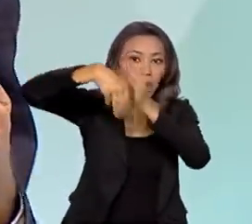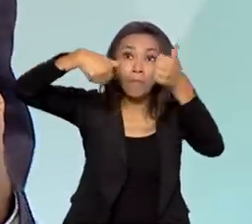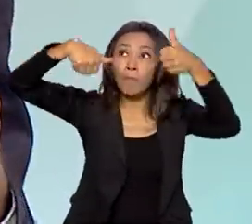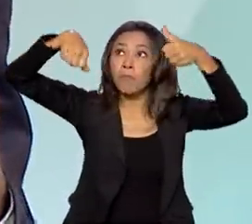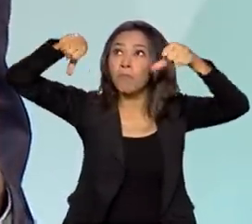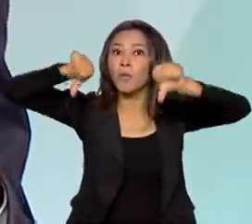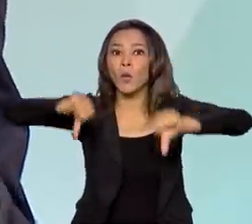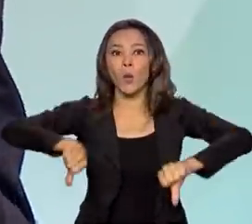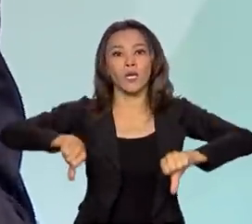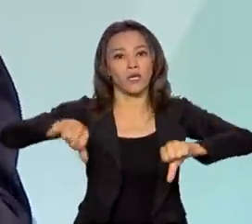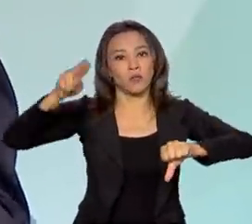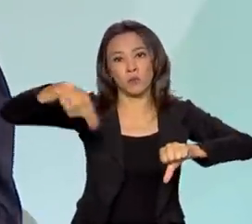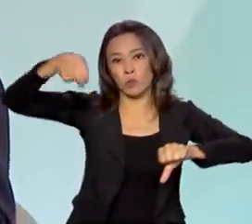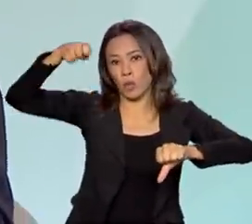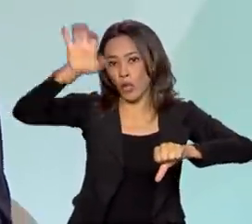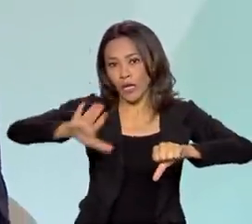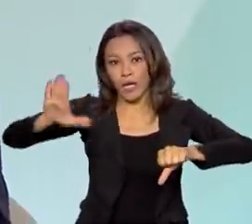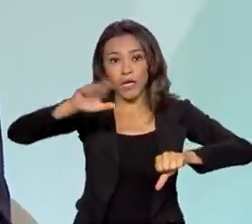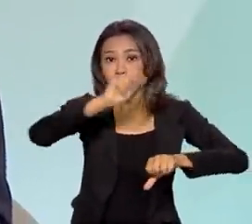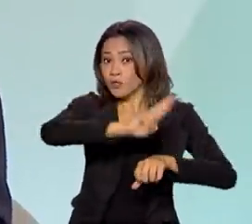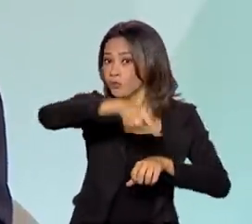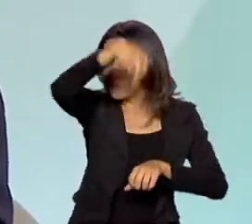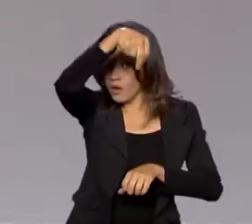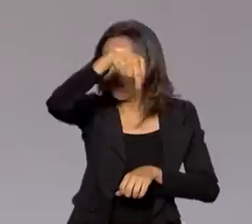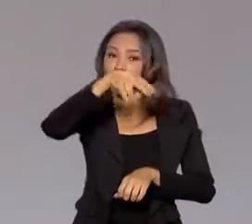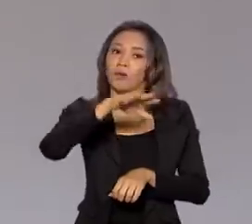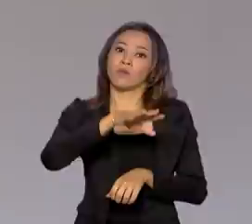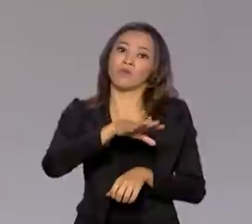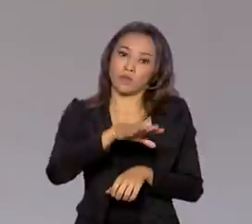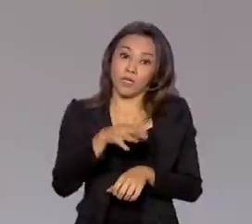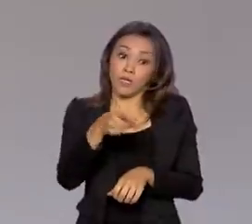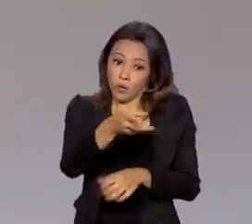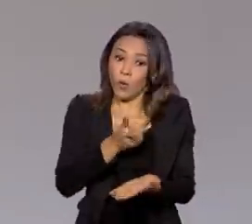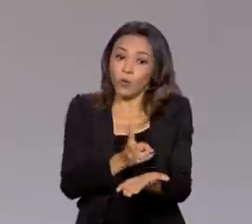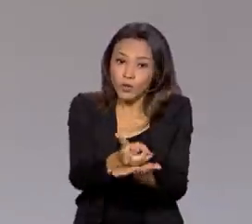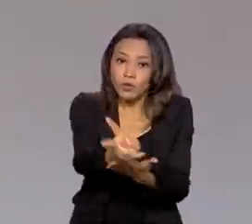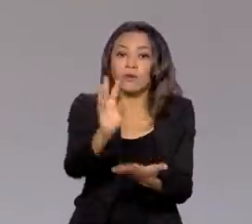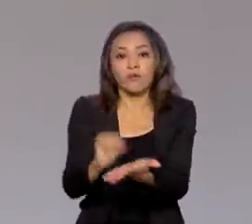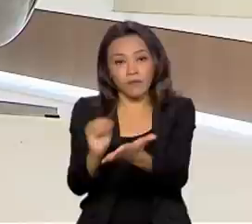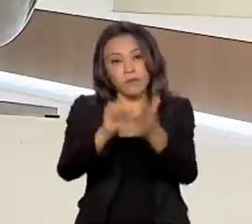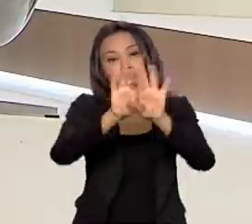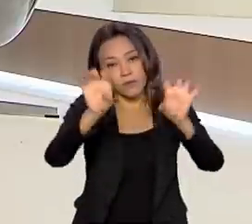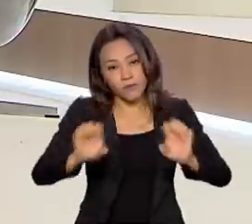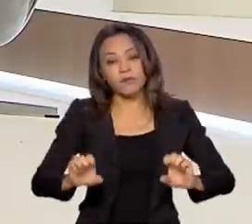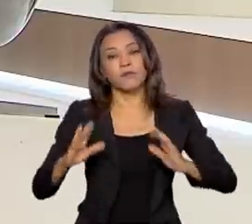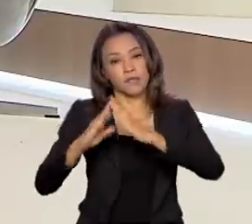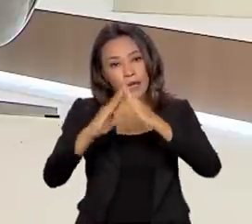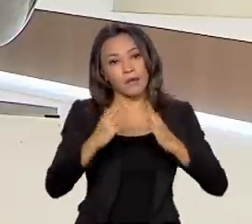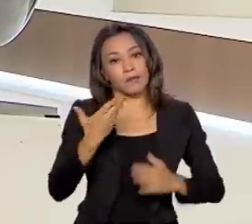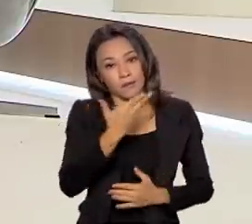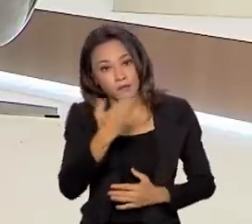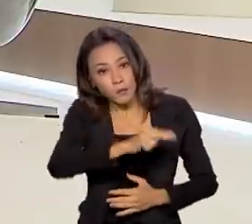condição daquelas regiões. E um dos fatores... Perpetuando o déficit nessas regiões. E um dos fatores principais